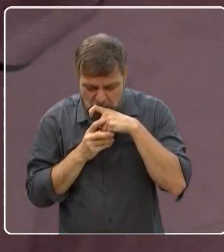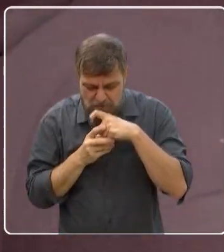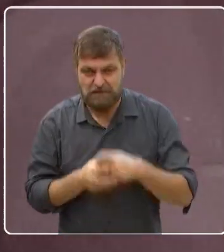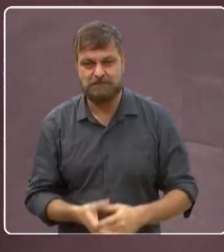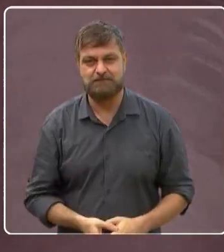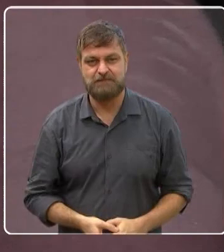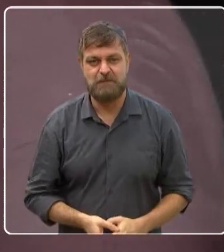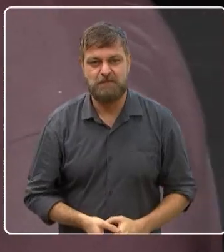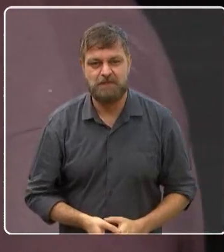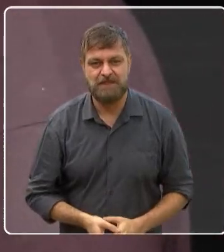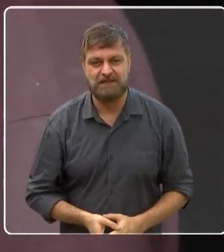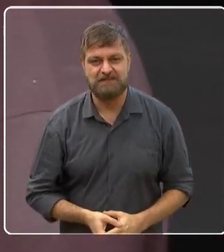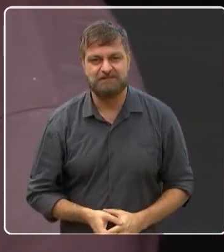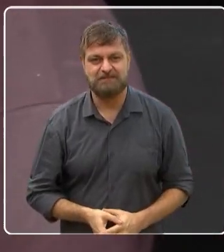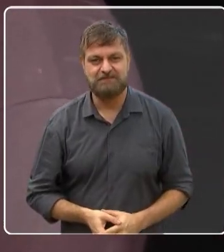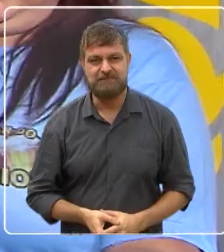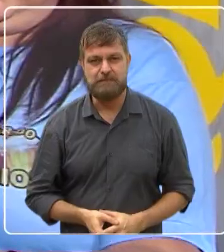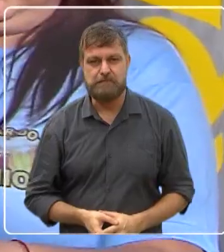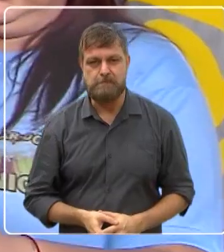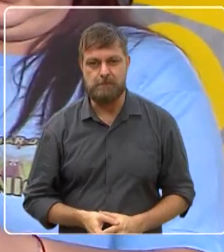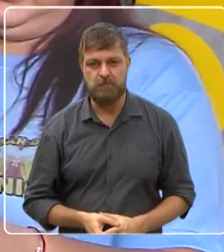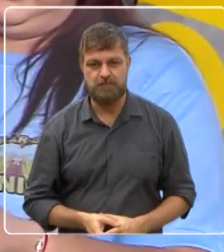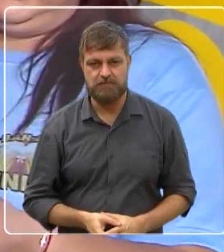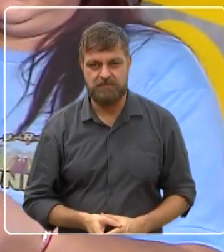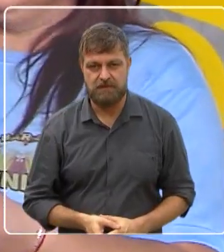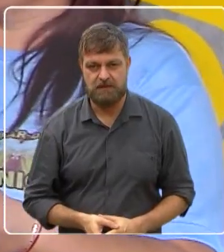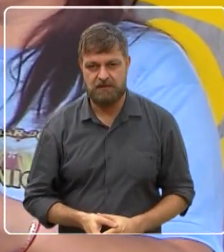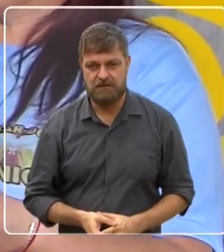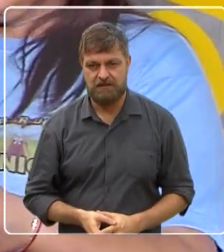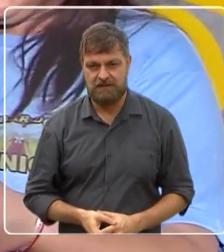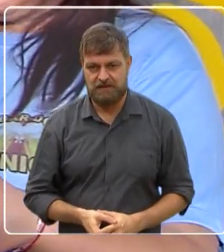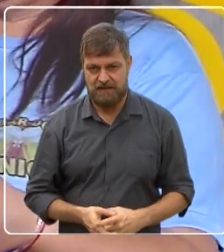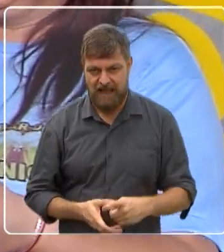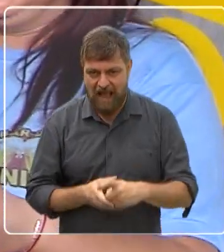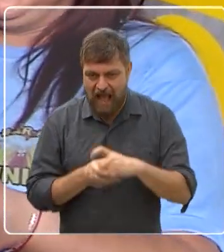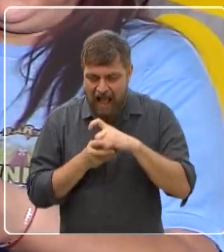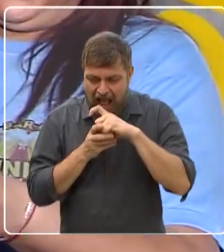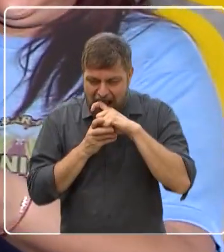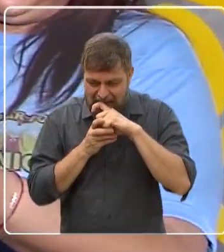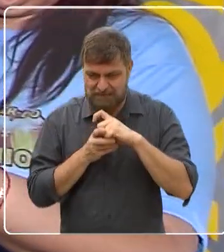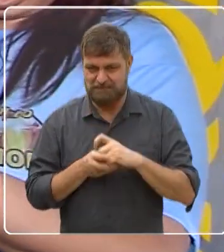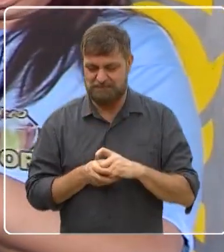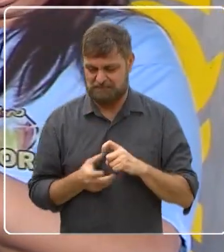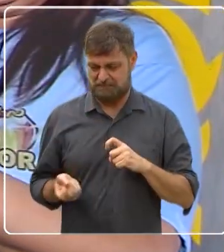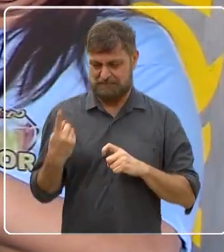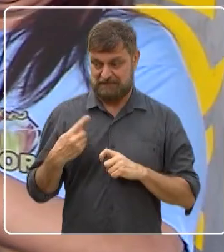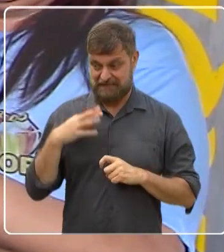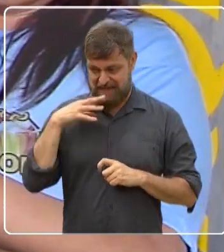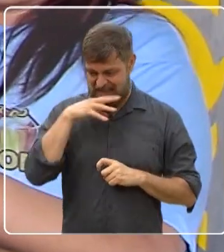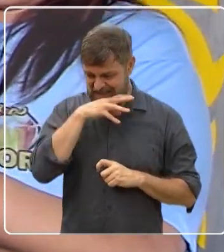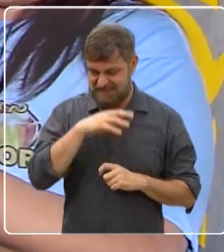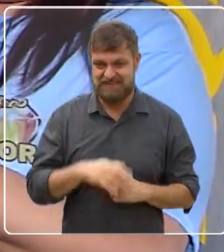sem o coro. É só morder. Isso. A mente, hein?